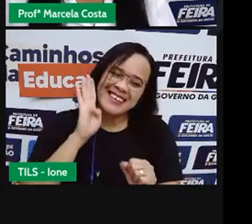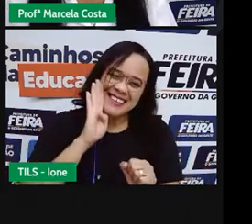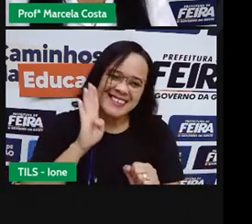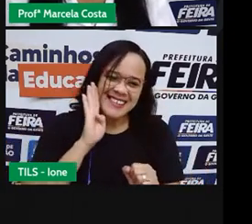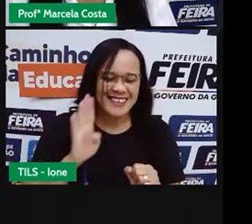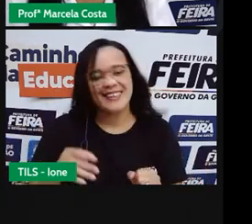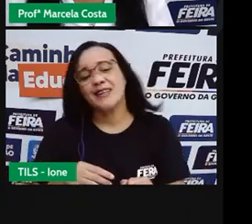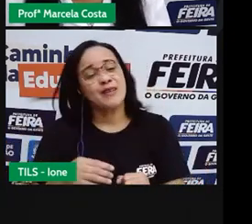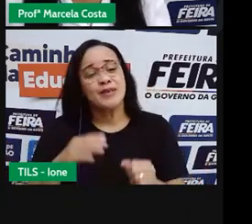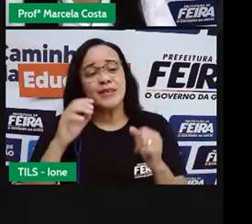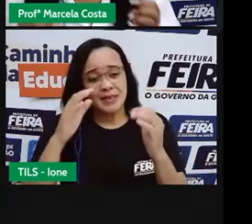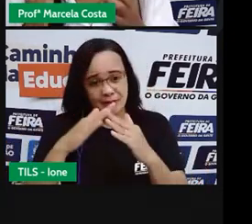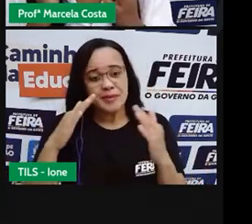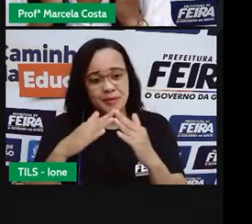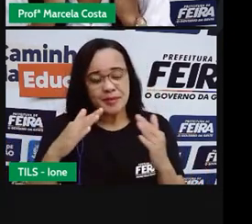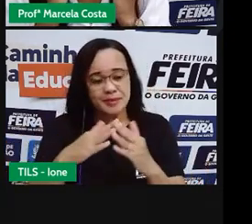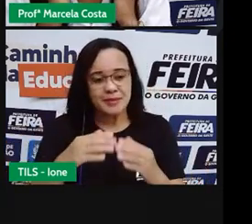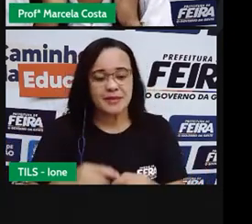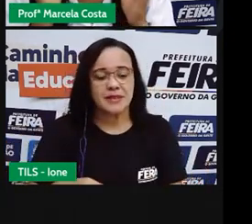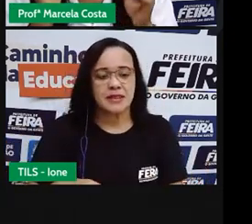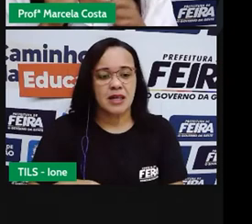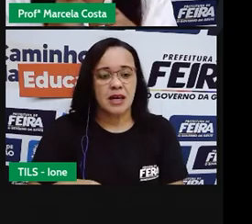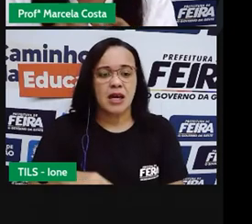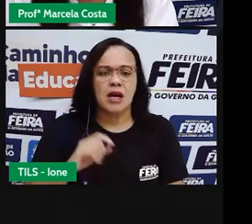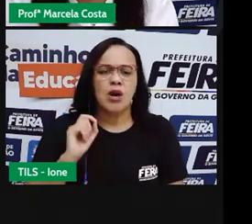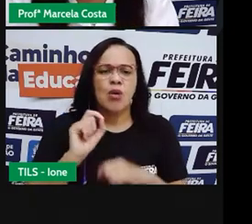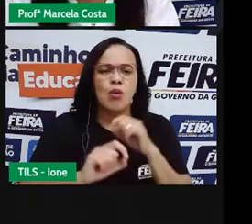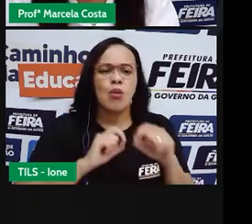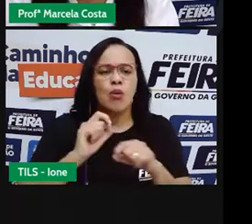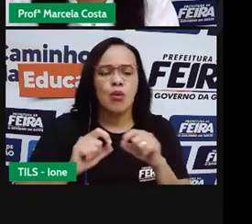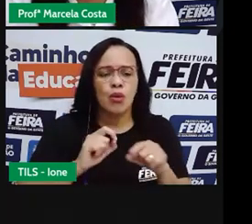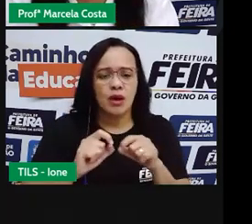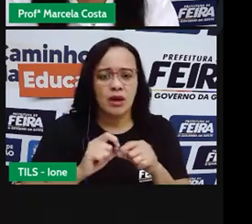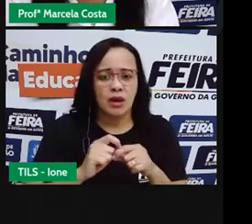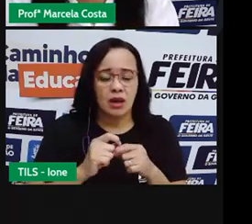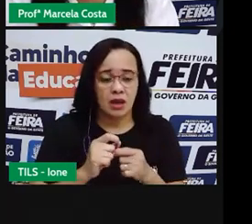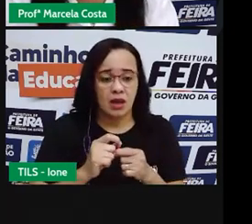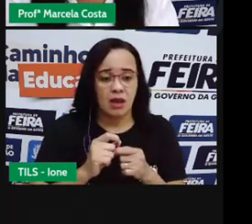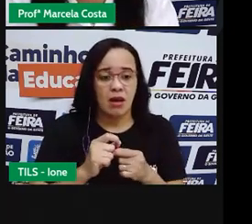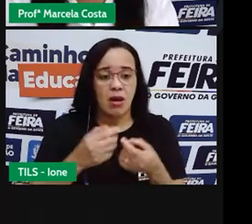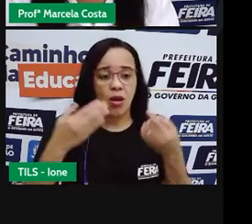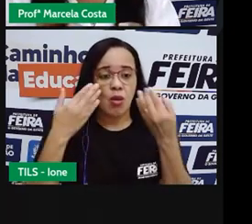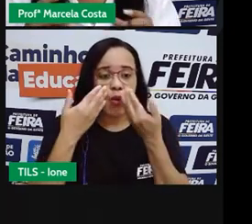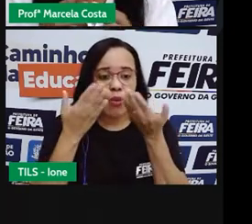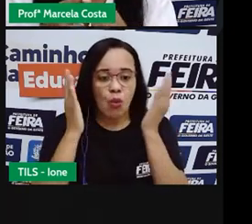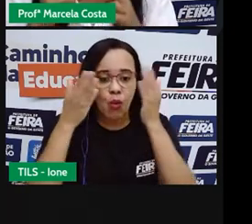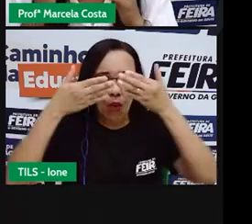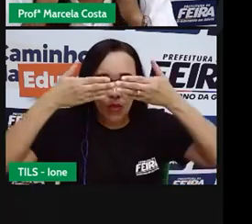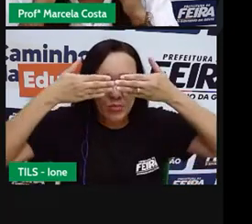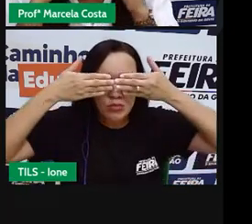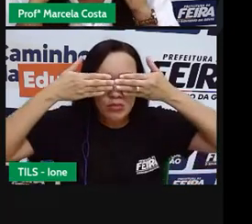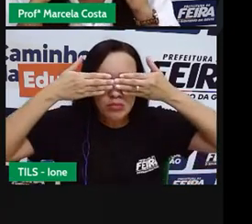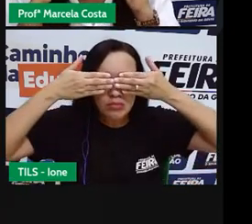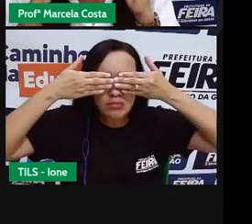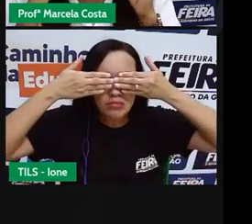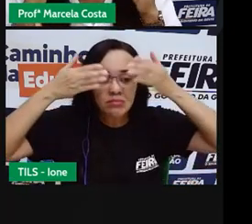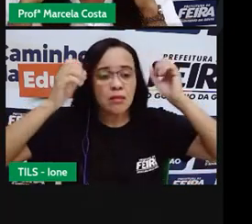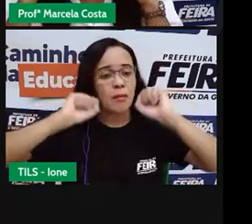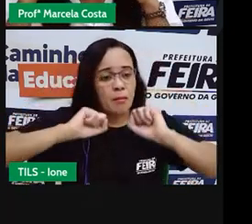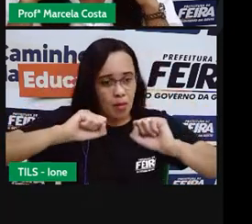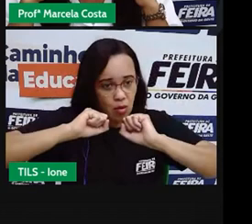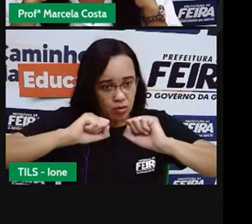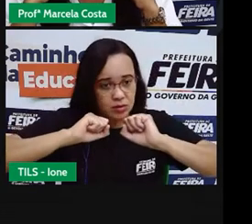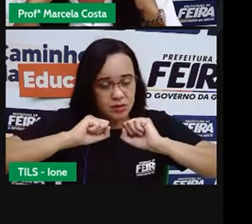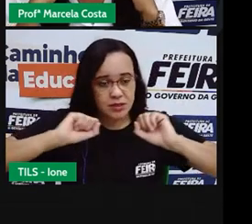Você vai Fechar os olhos Você pode usar Um pano Para poder fazer Uma venda